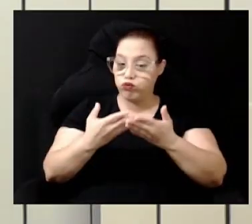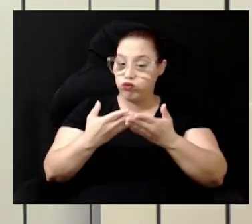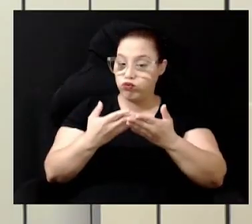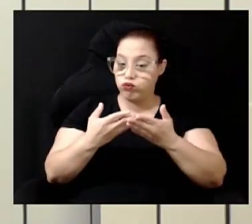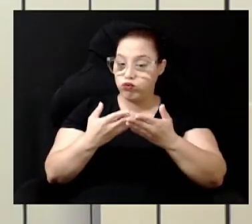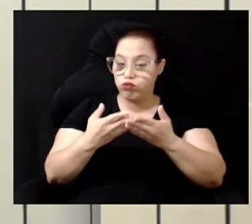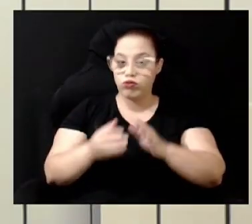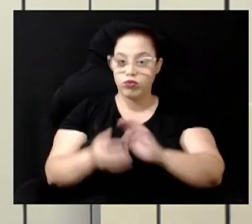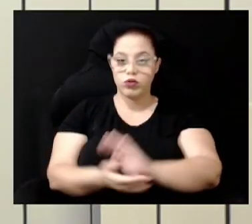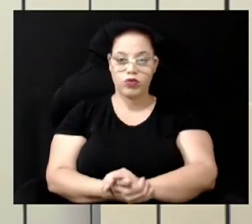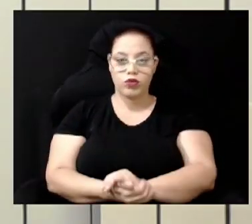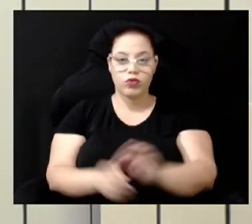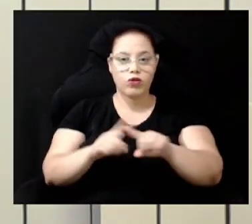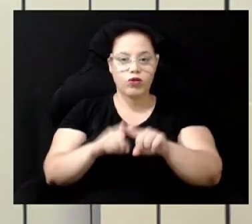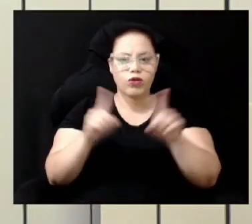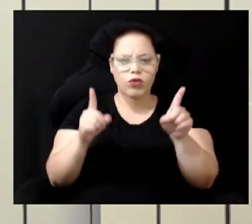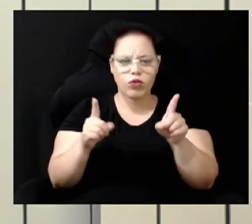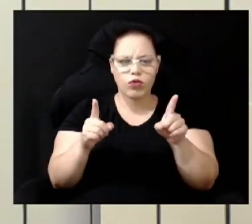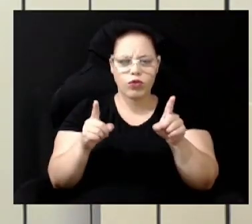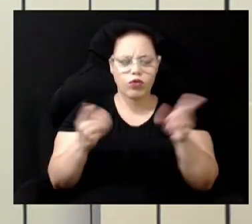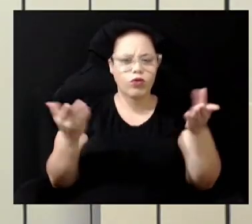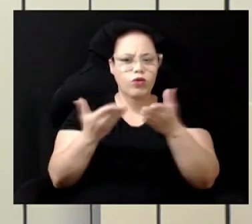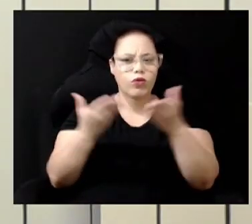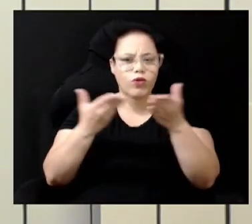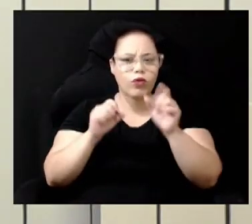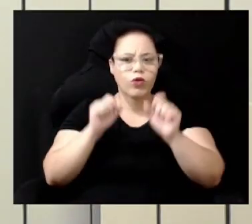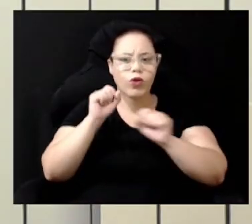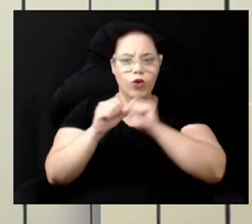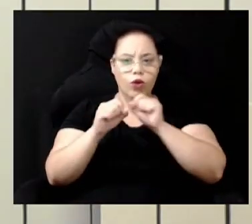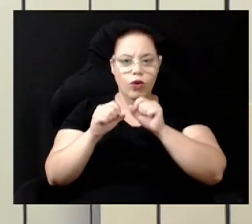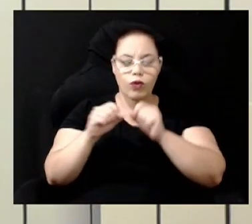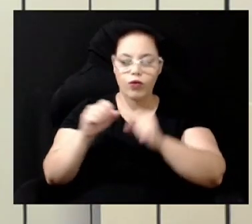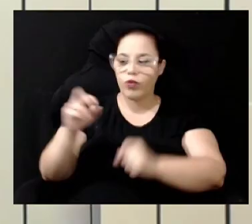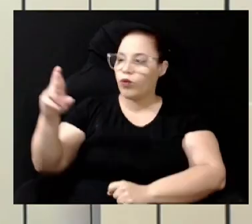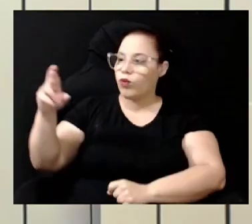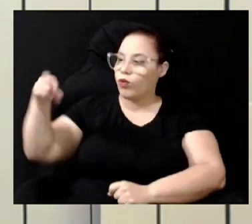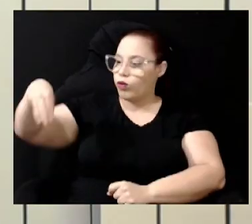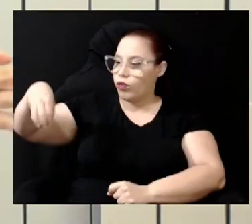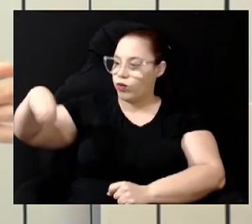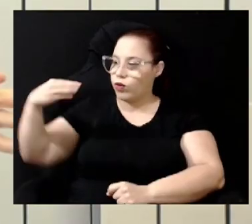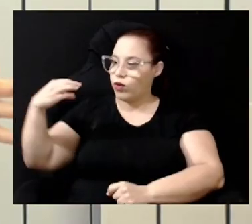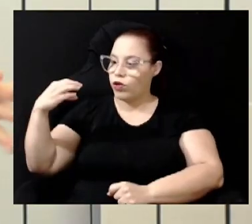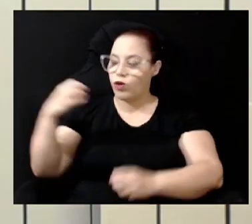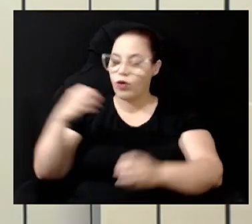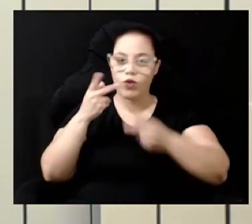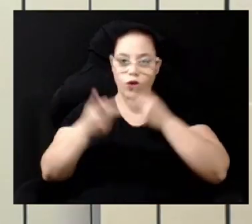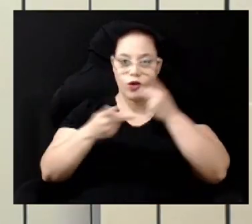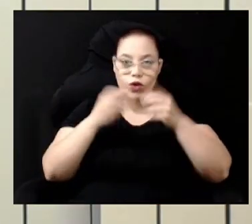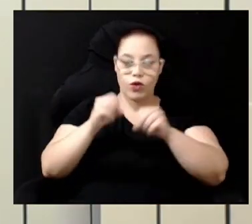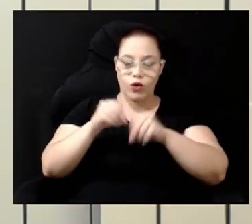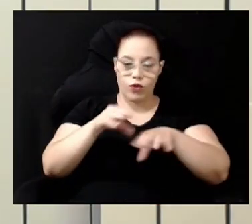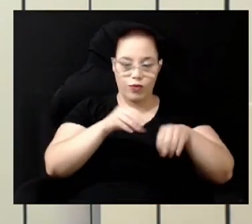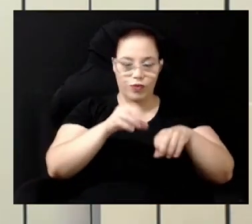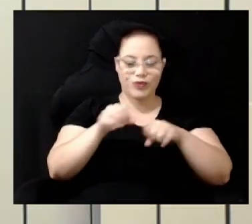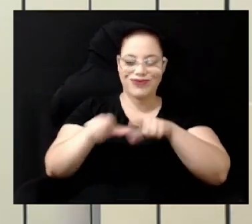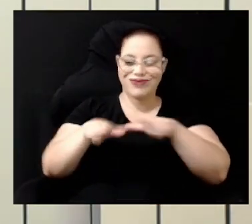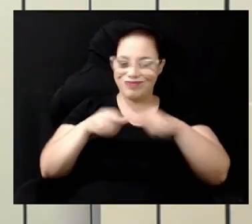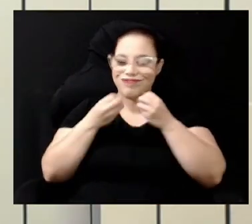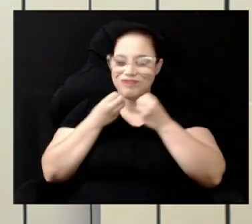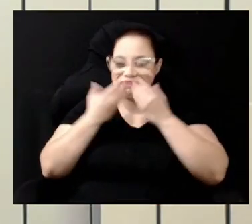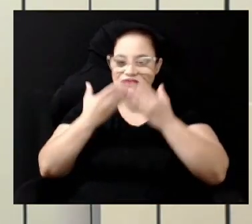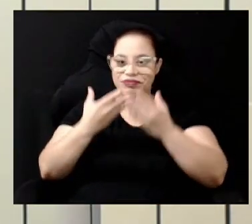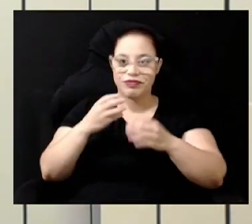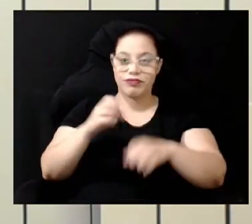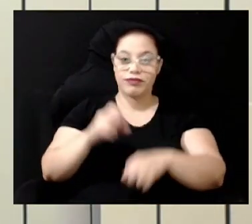Mas a gente abre a edição de hoje com as notícias da Metrópole e falando sobre emprego. É sempre bom, né? Porque o Centro Público de